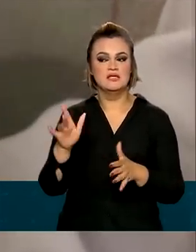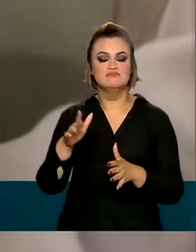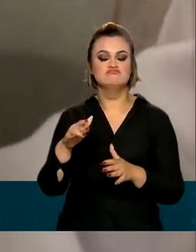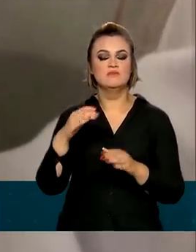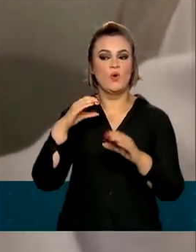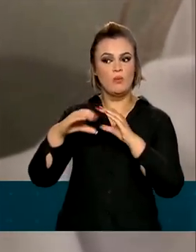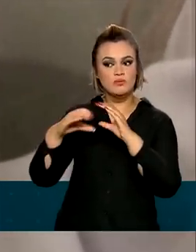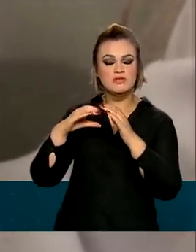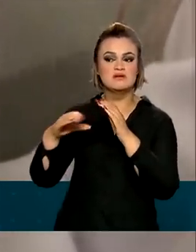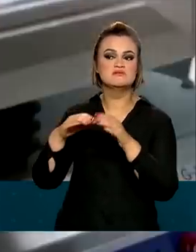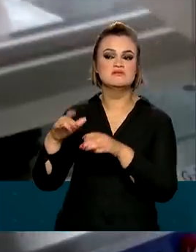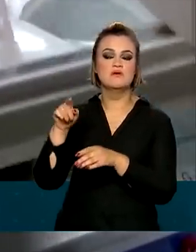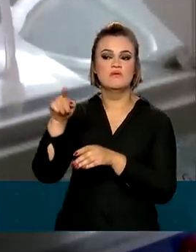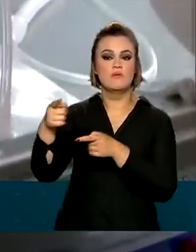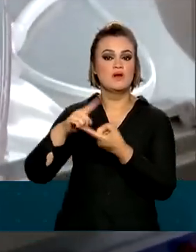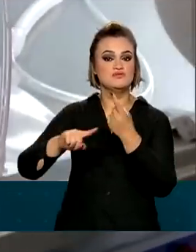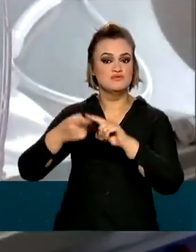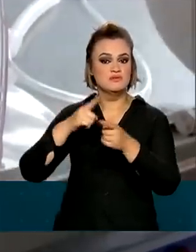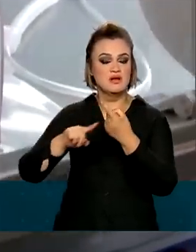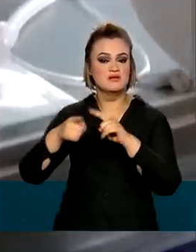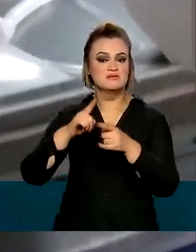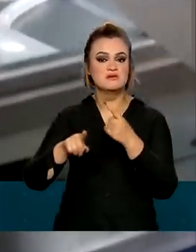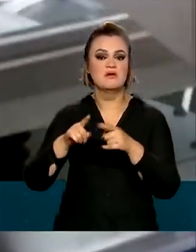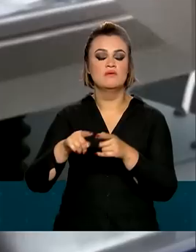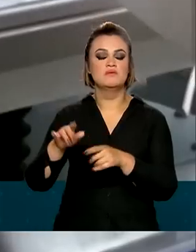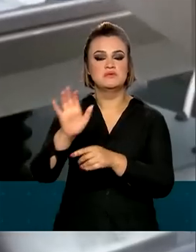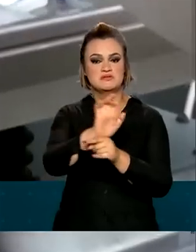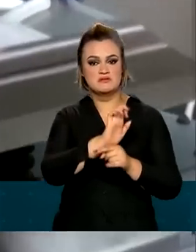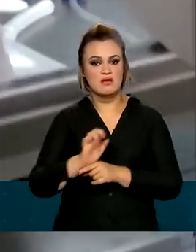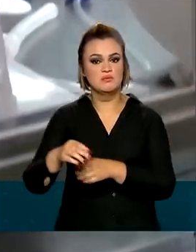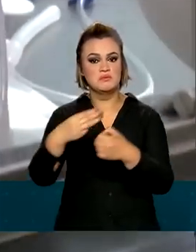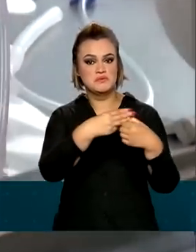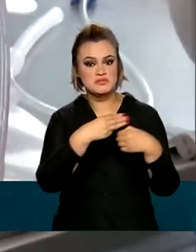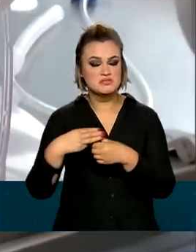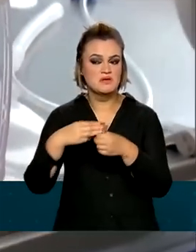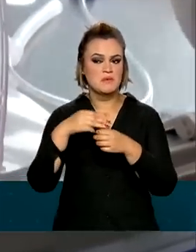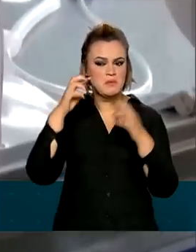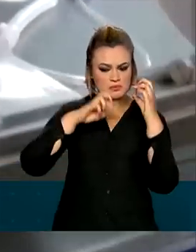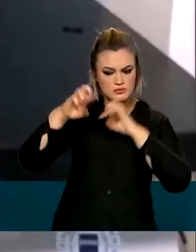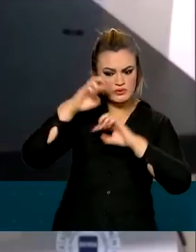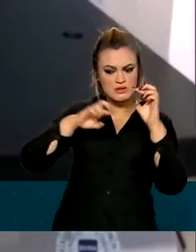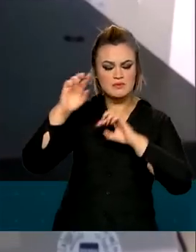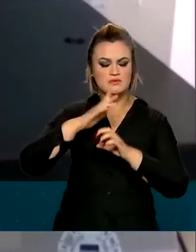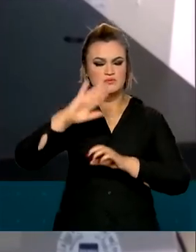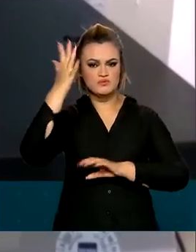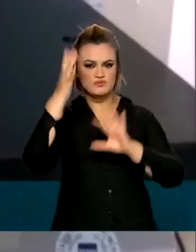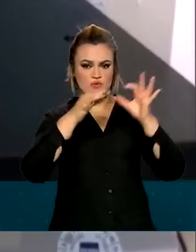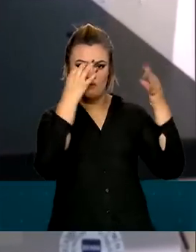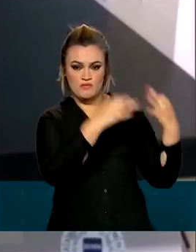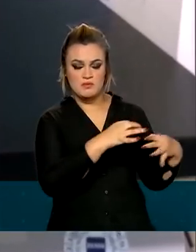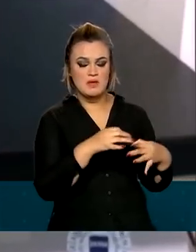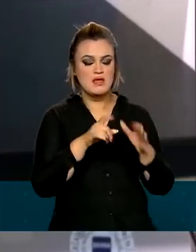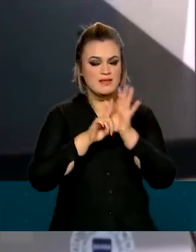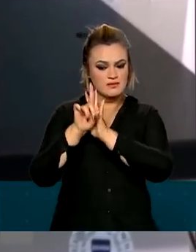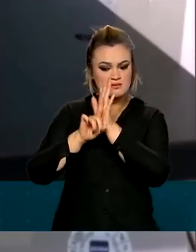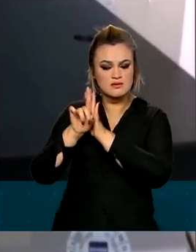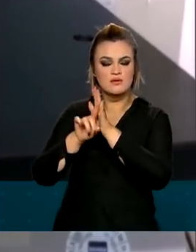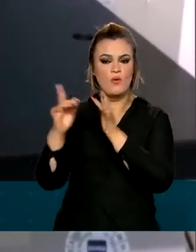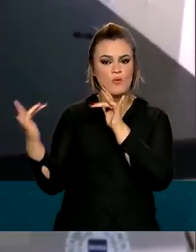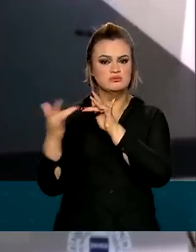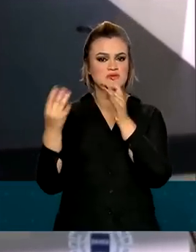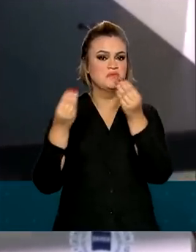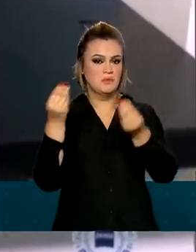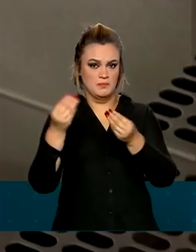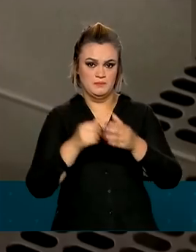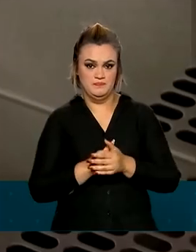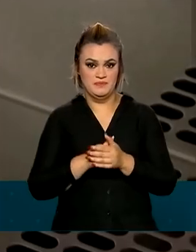comunicação direta, em articulação direta com os estados e municípios para monitoramento desses casos e rastreamento dos contatos.